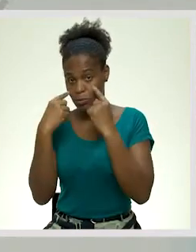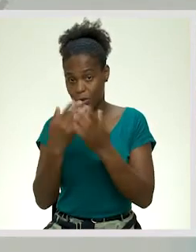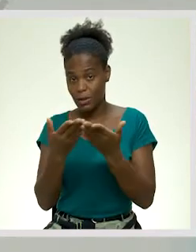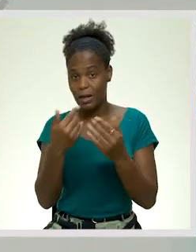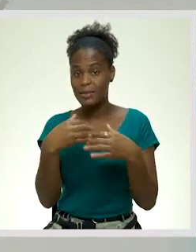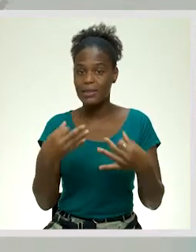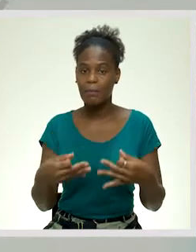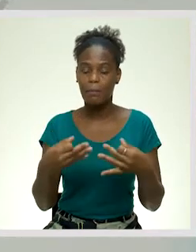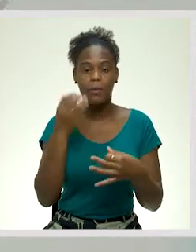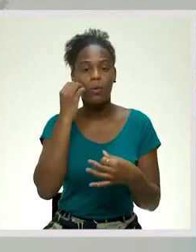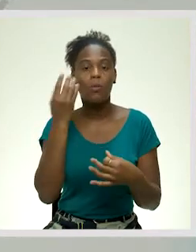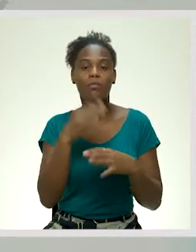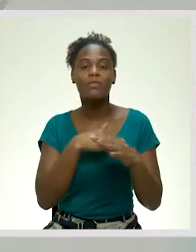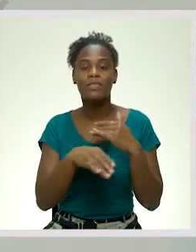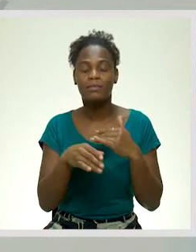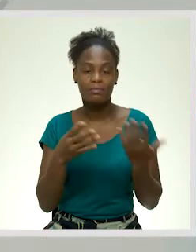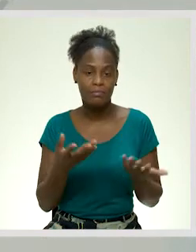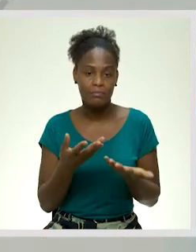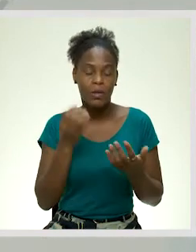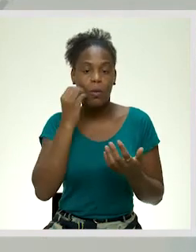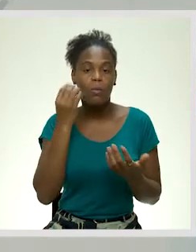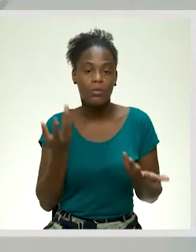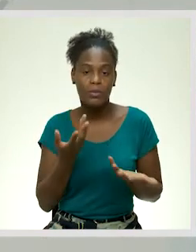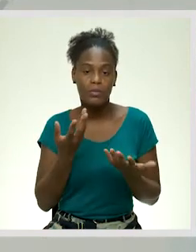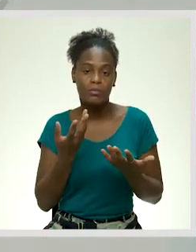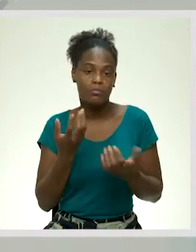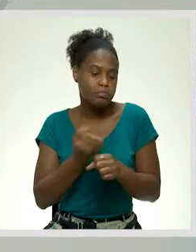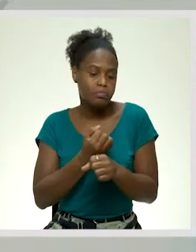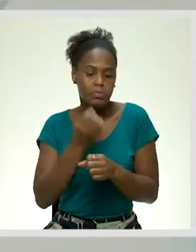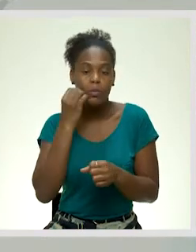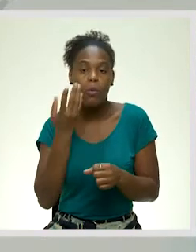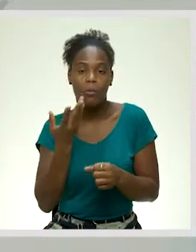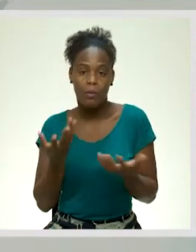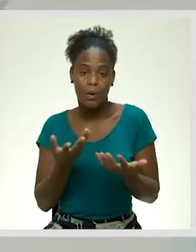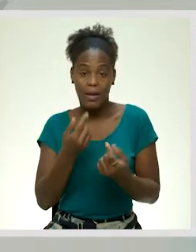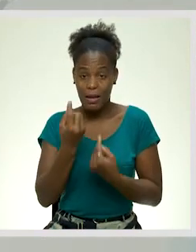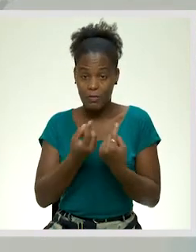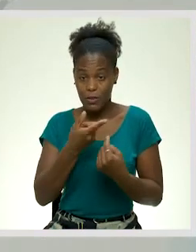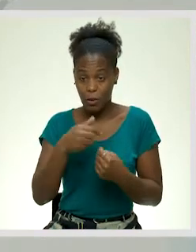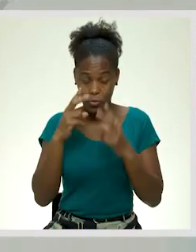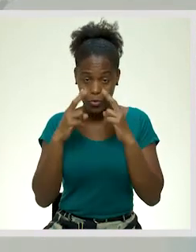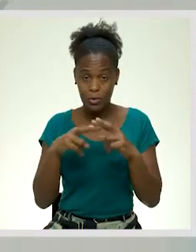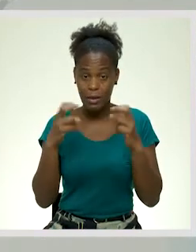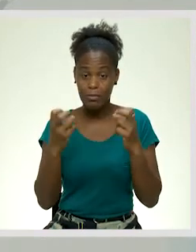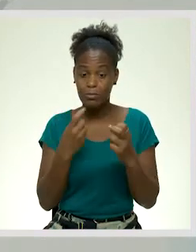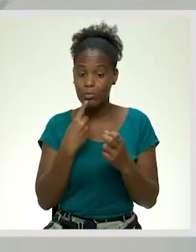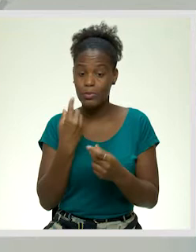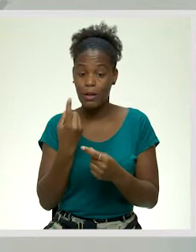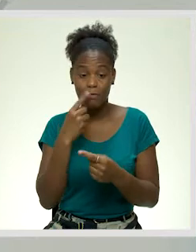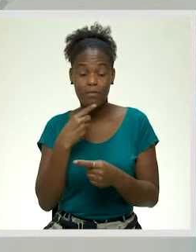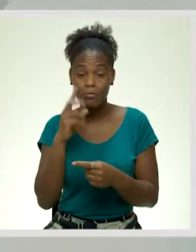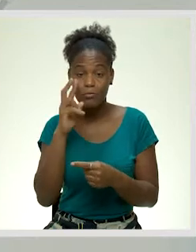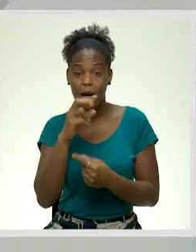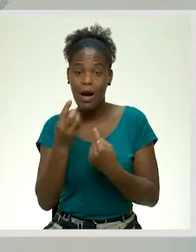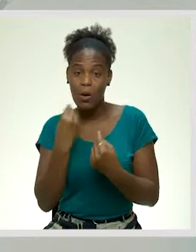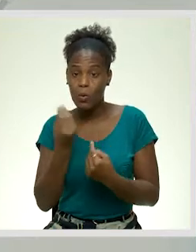sempre como fazer, como proceder. E às vezes nós encontramos, muitas vezes, alunos que